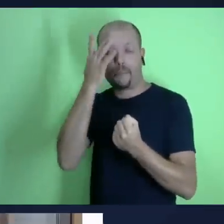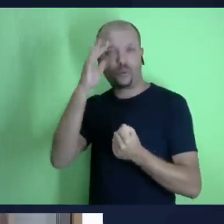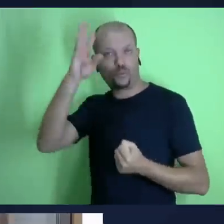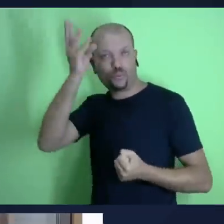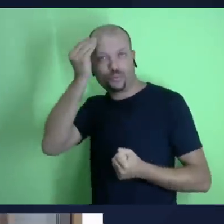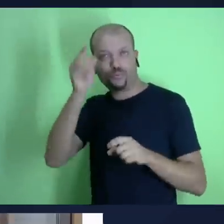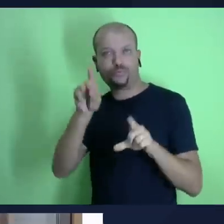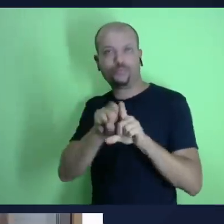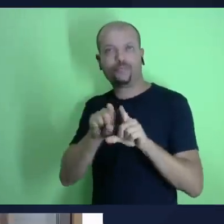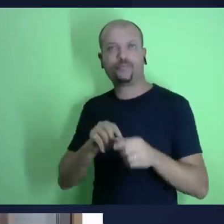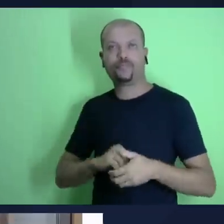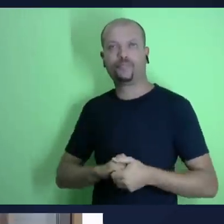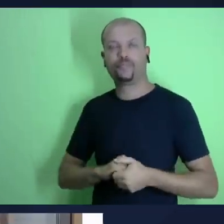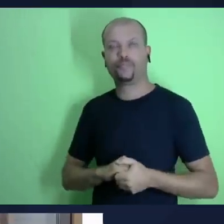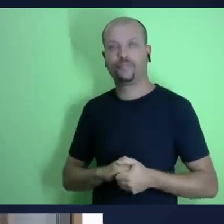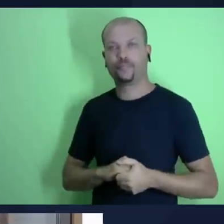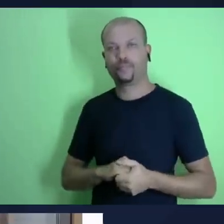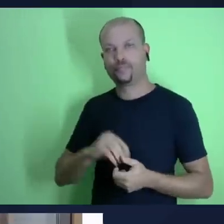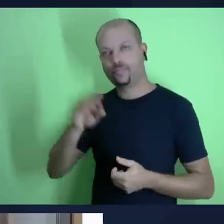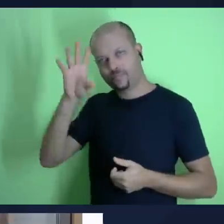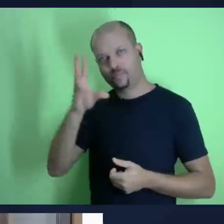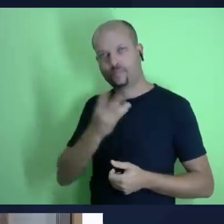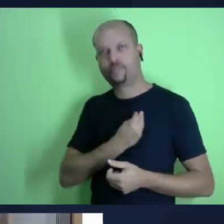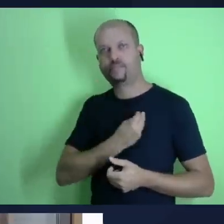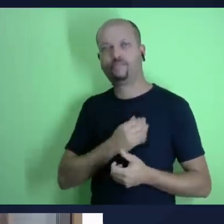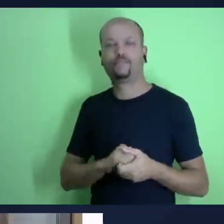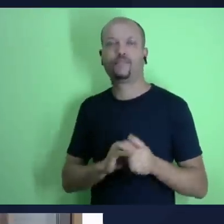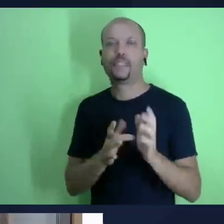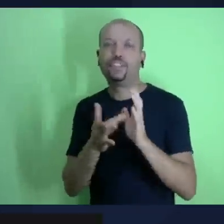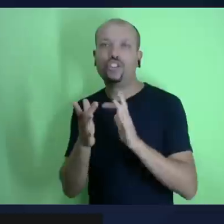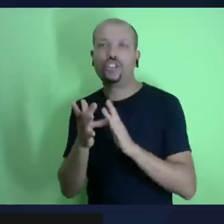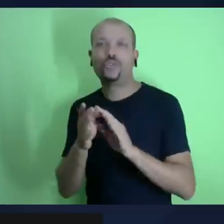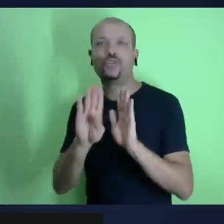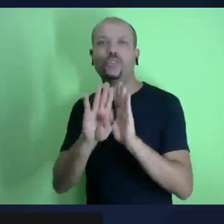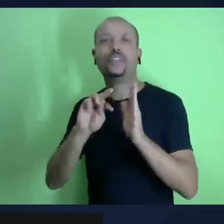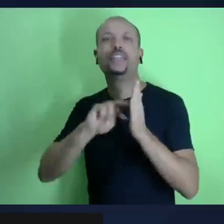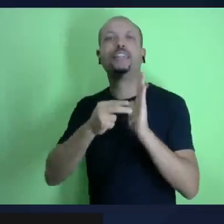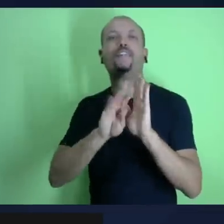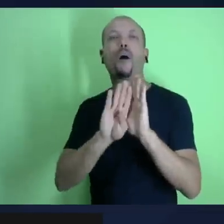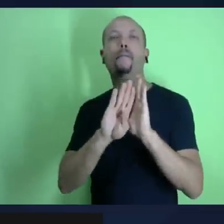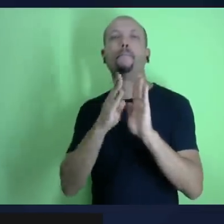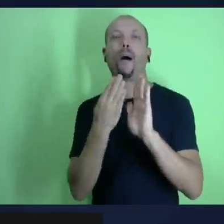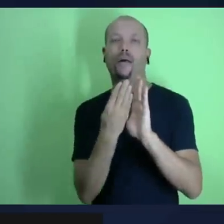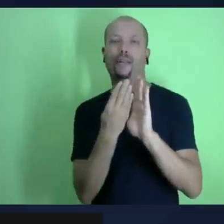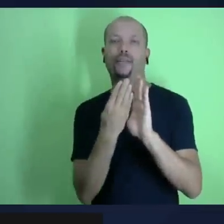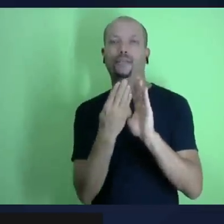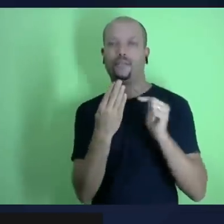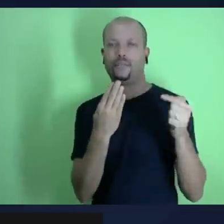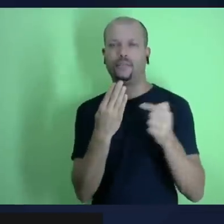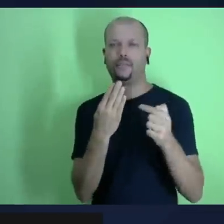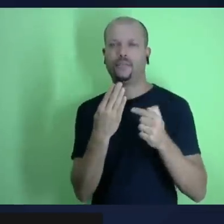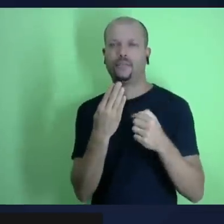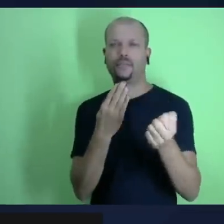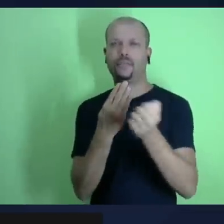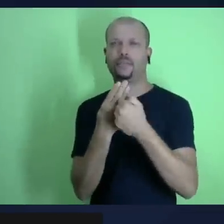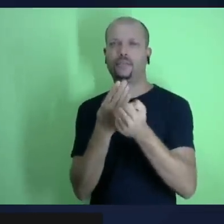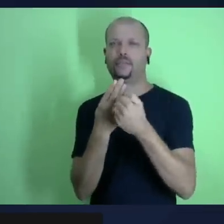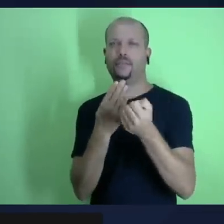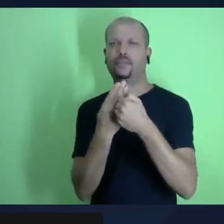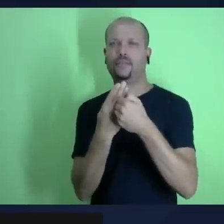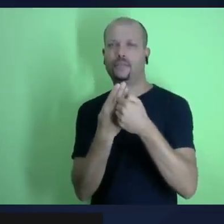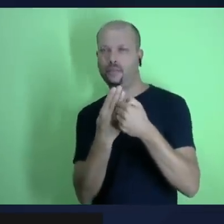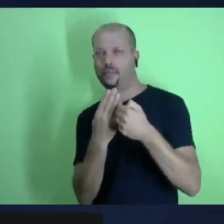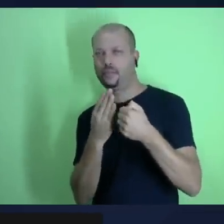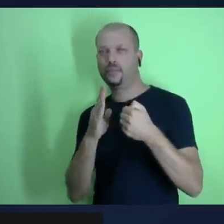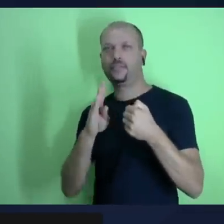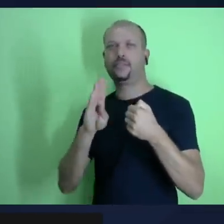possibilita que a gente receba tudo sem jesus a gente não receberia nada e tudo que temos e